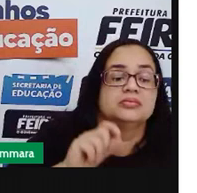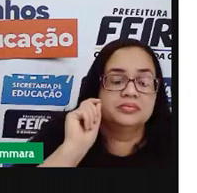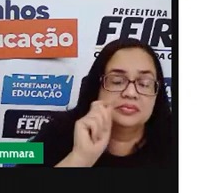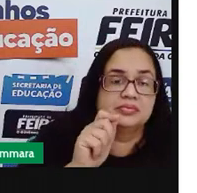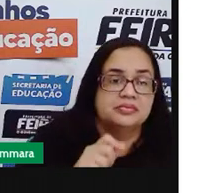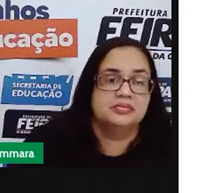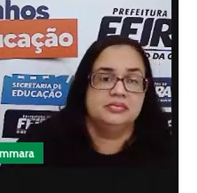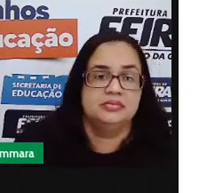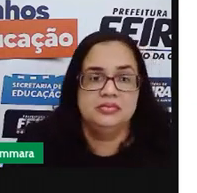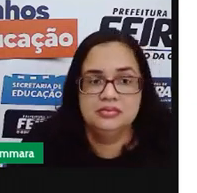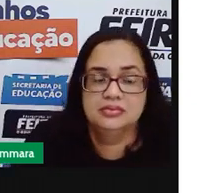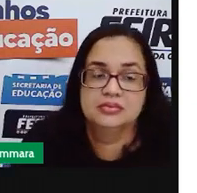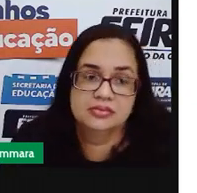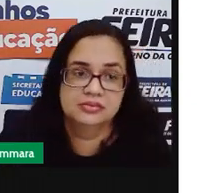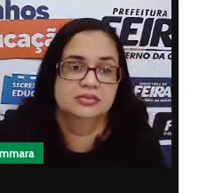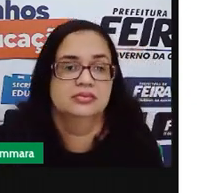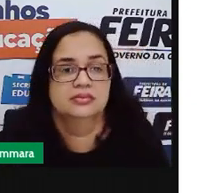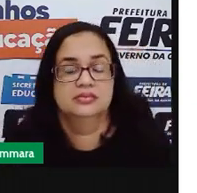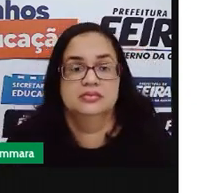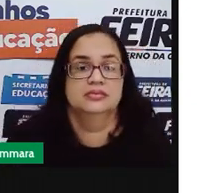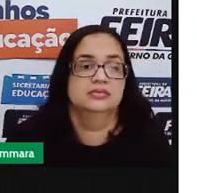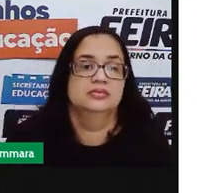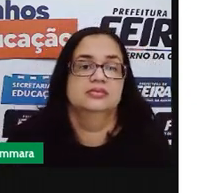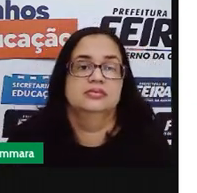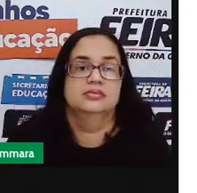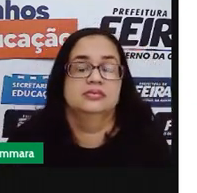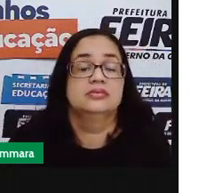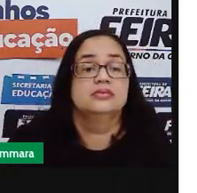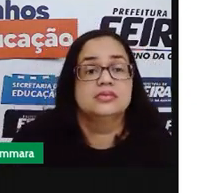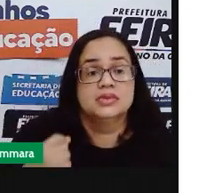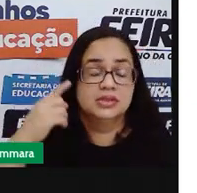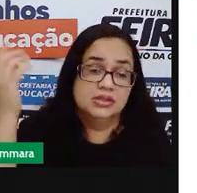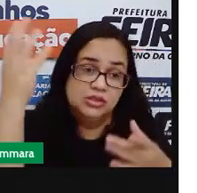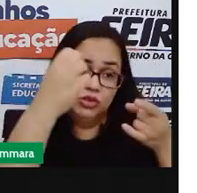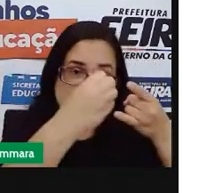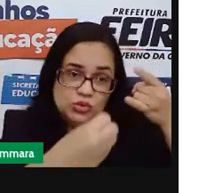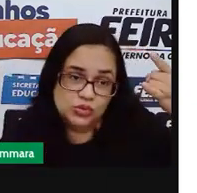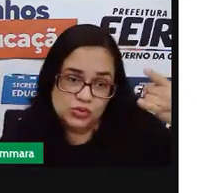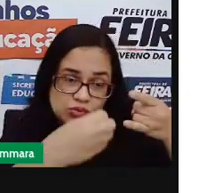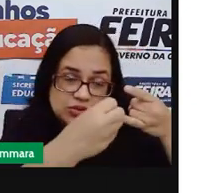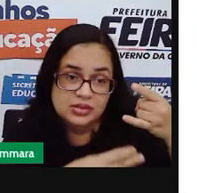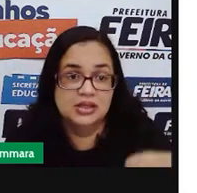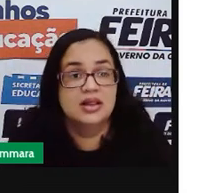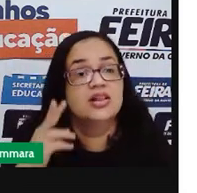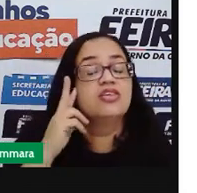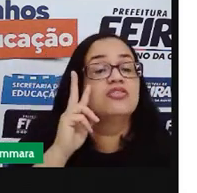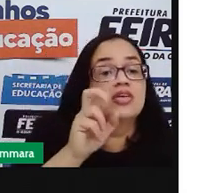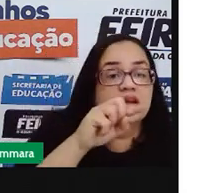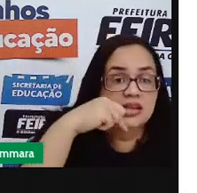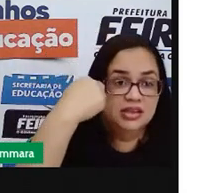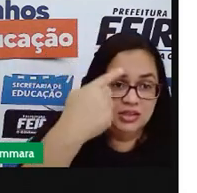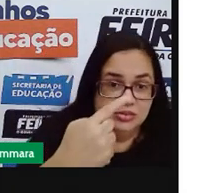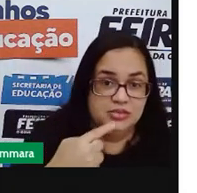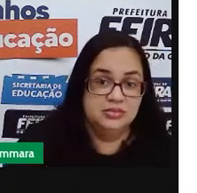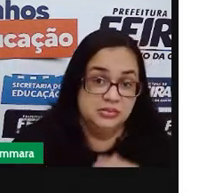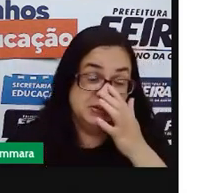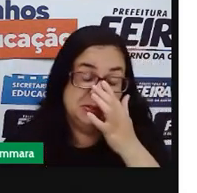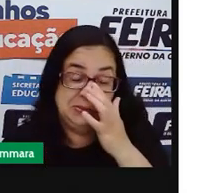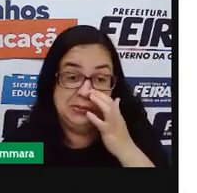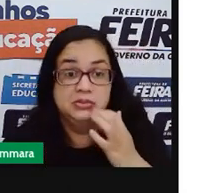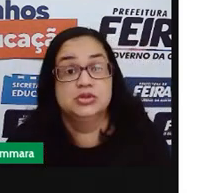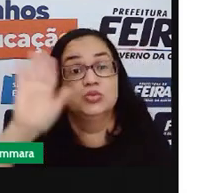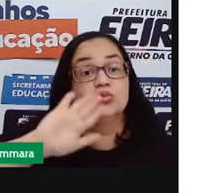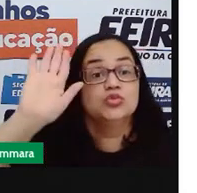Ah, eu faria isso. E deixa aí nos comentários para a gente ver depois. Então, ó,